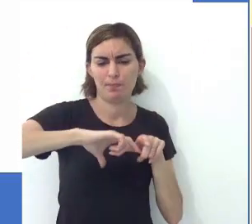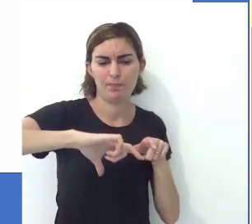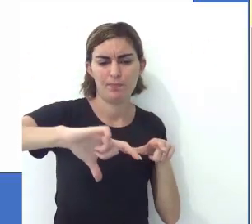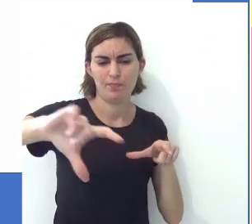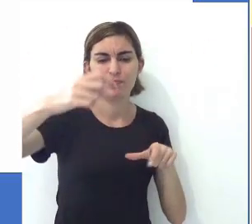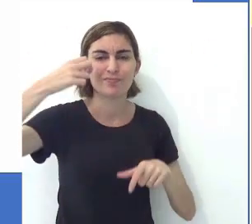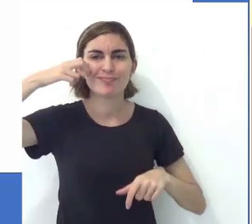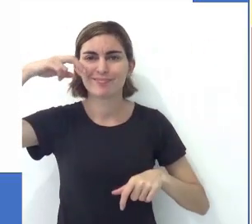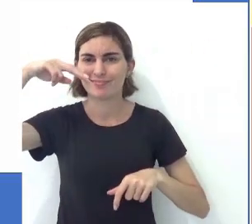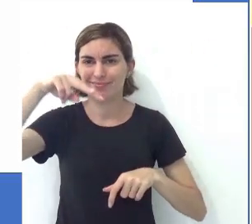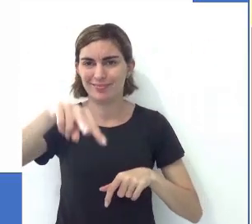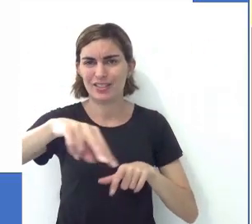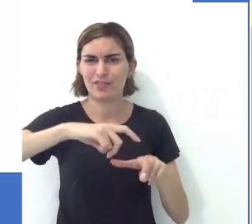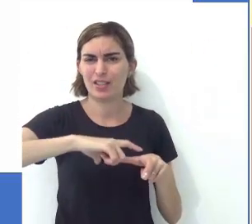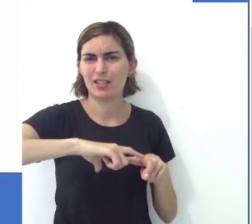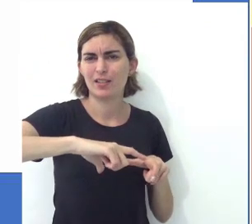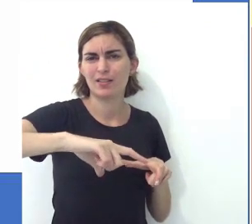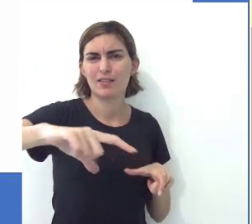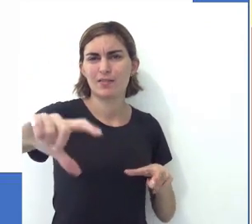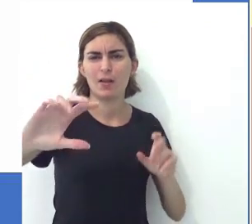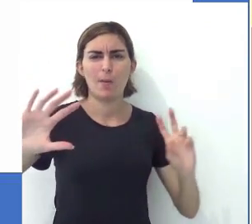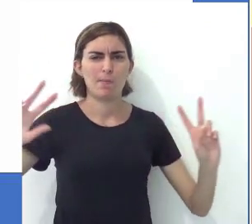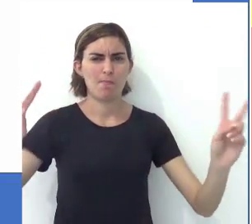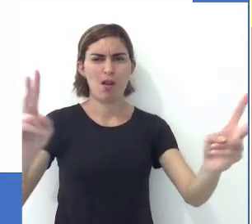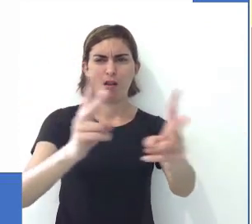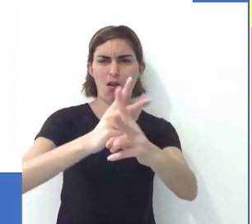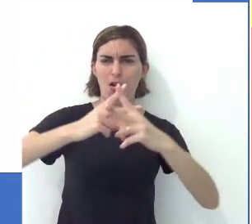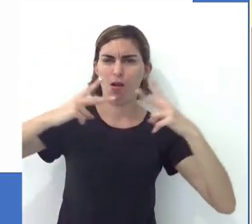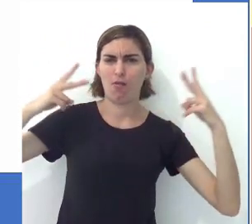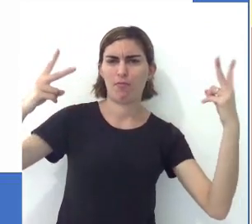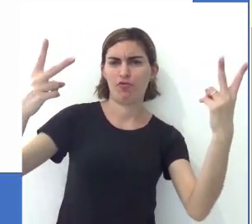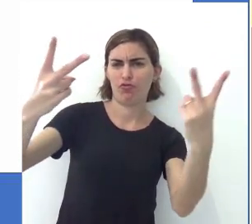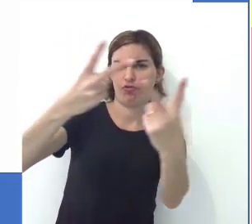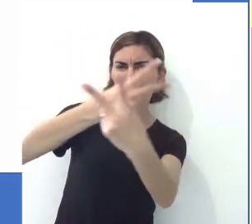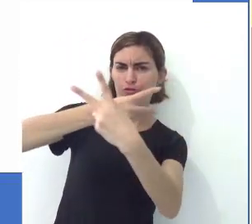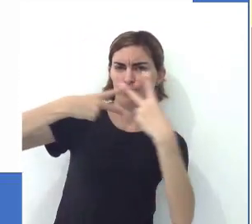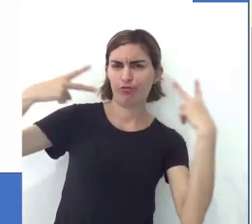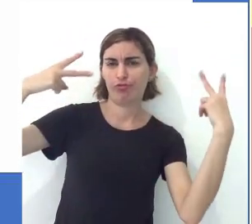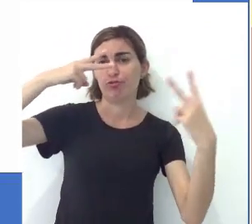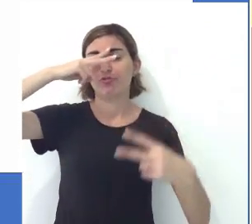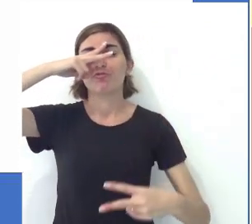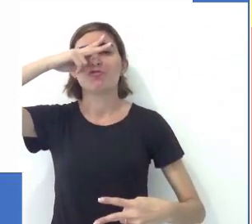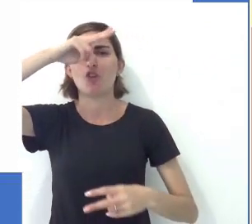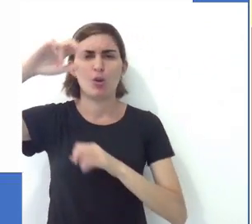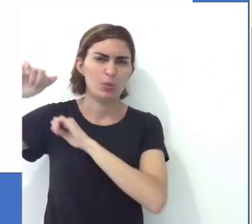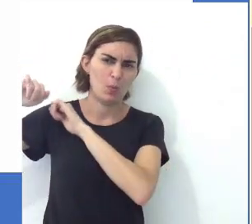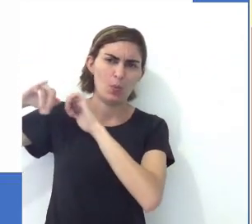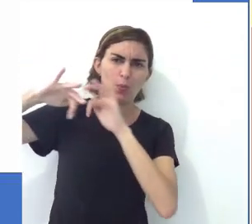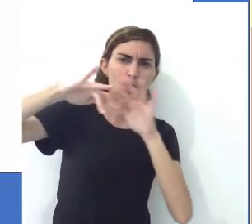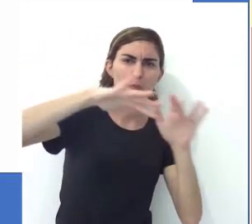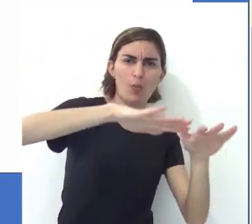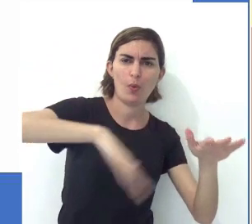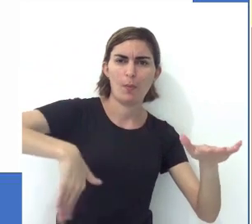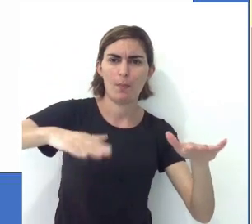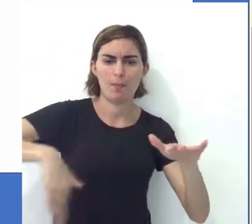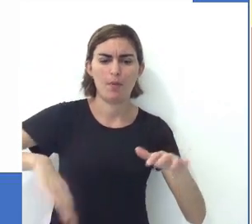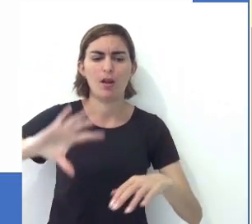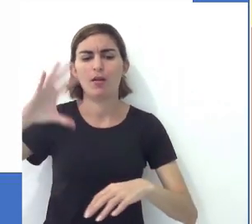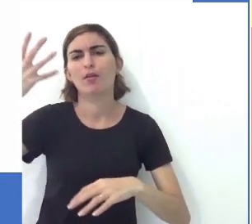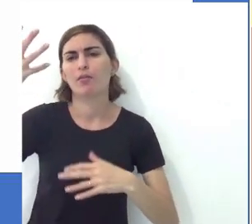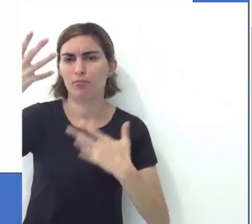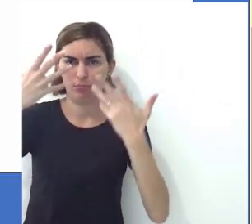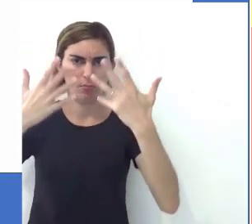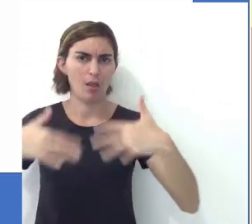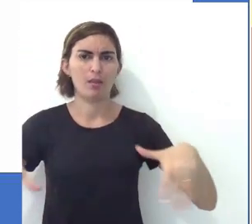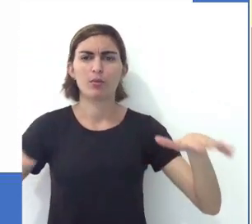uma parte daquele ambiente que a gente viu de faixa de resorts recebeu uma grande quantidade de ventos fortes, tá, trazidos pelo mar,